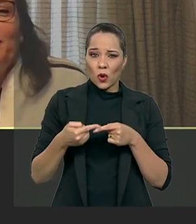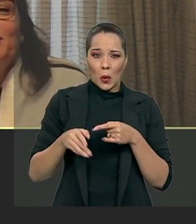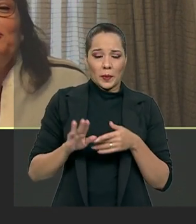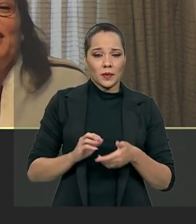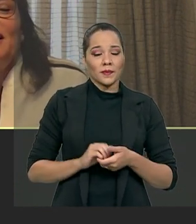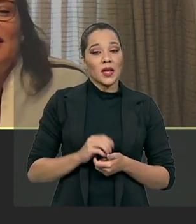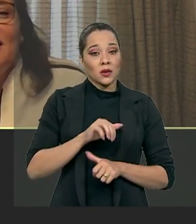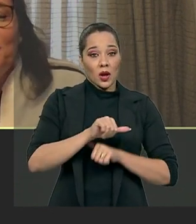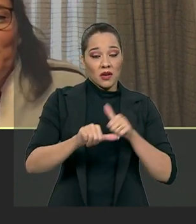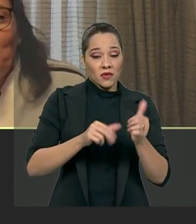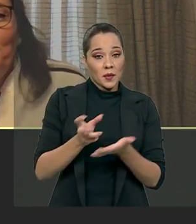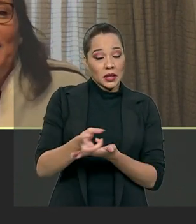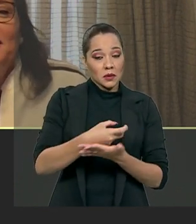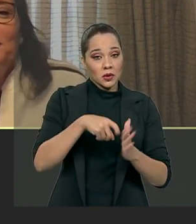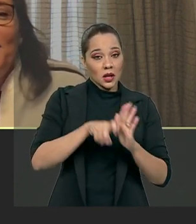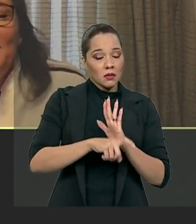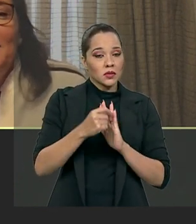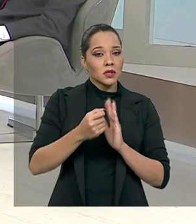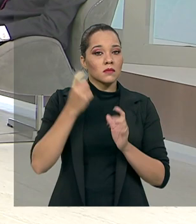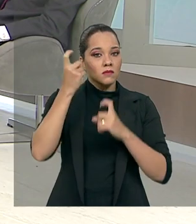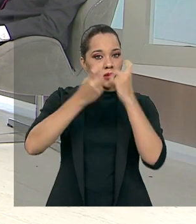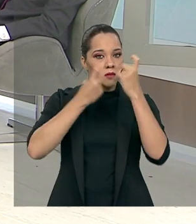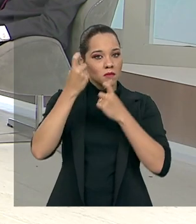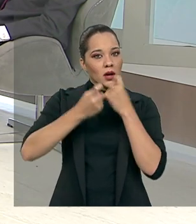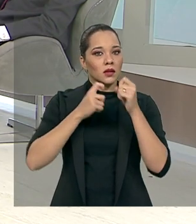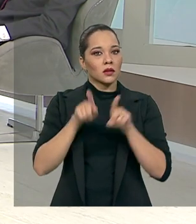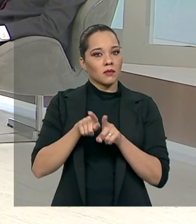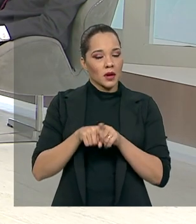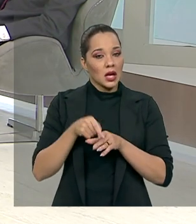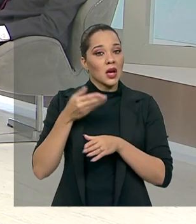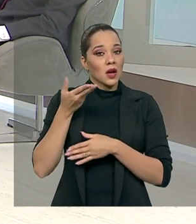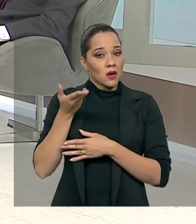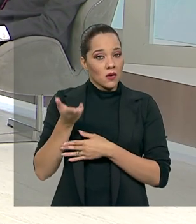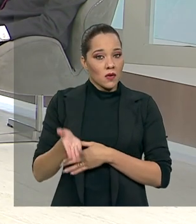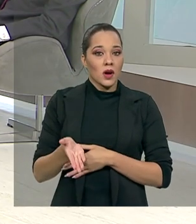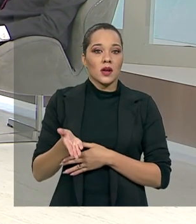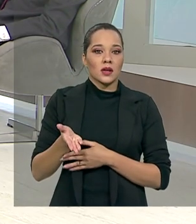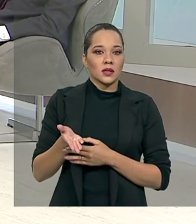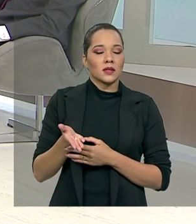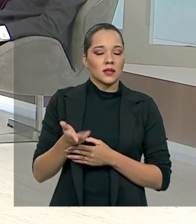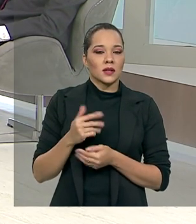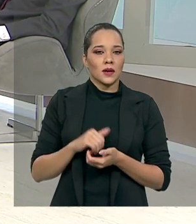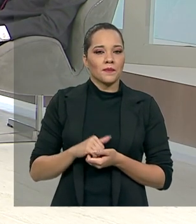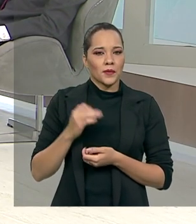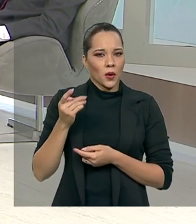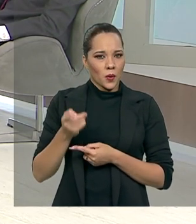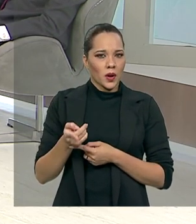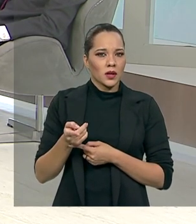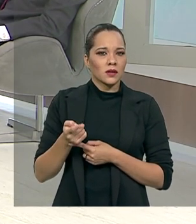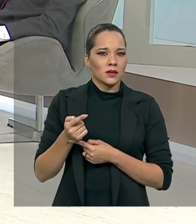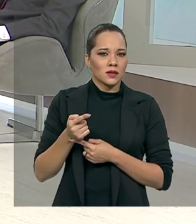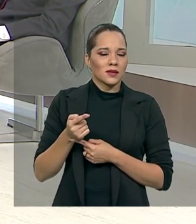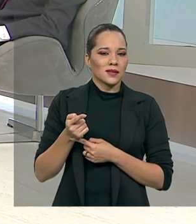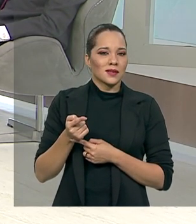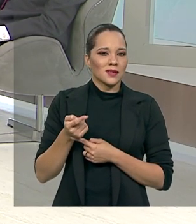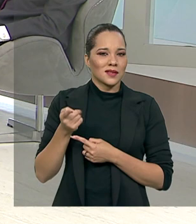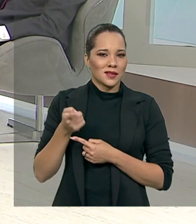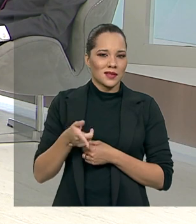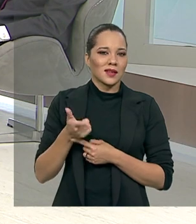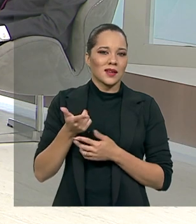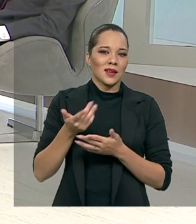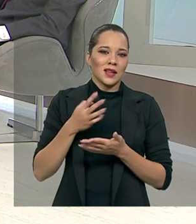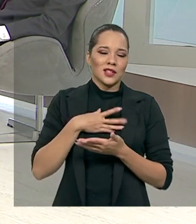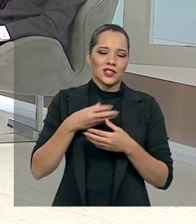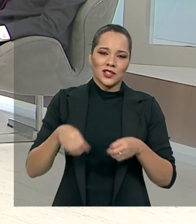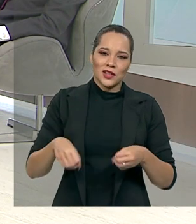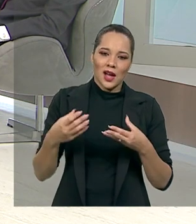a reforma tributária tem que se preocupar também com o equacionamento dessas receitas e